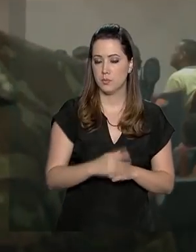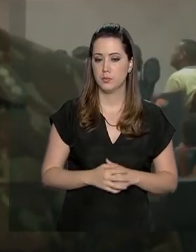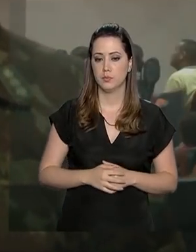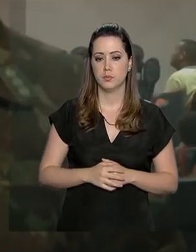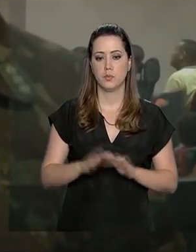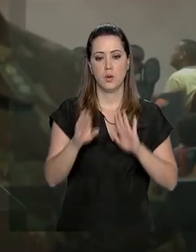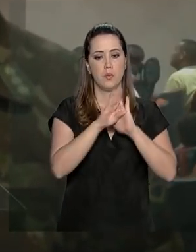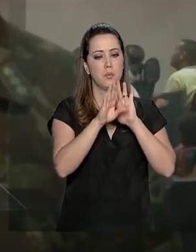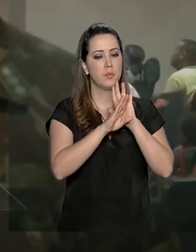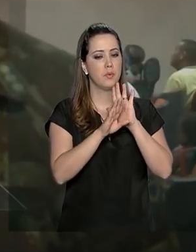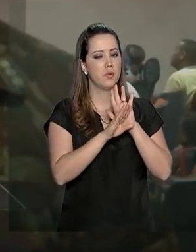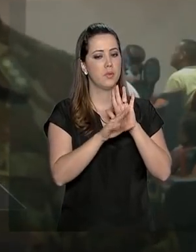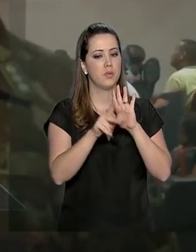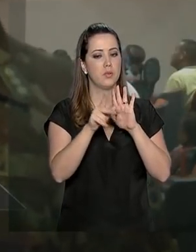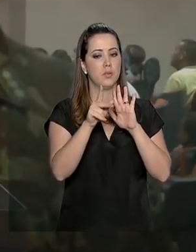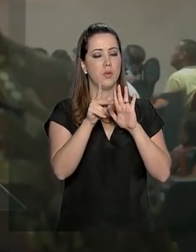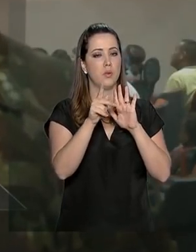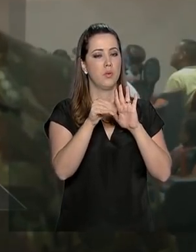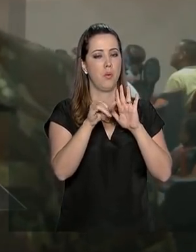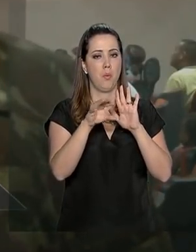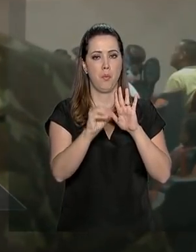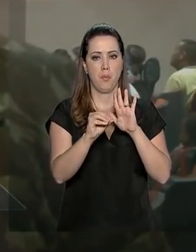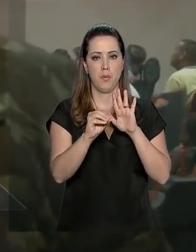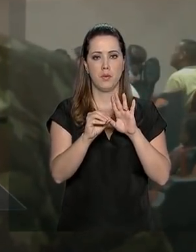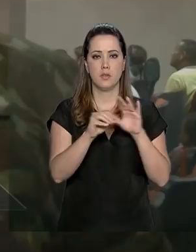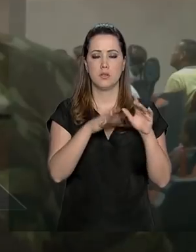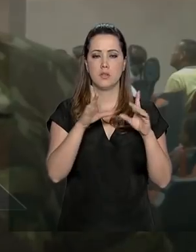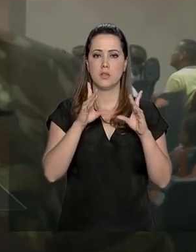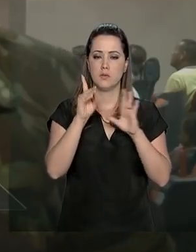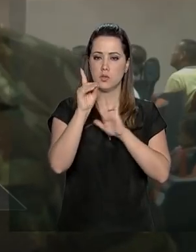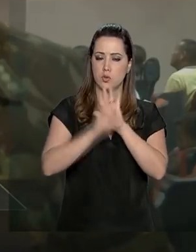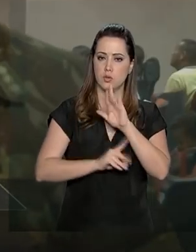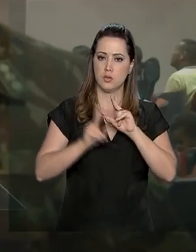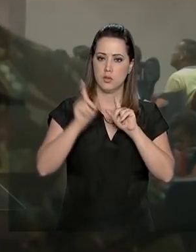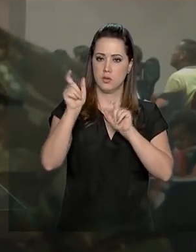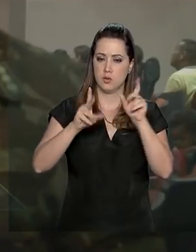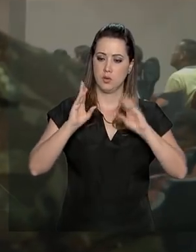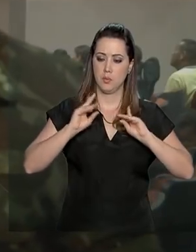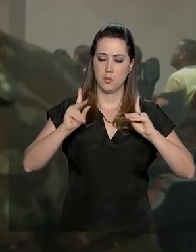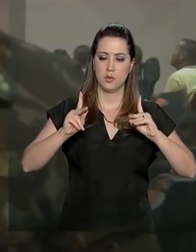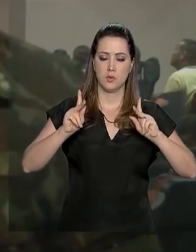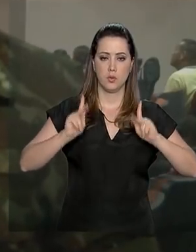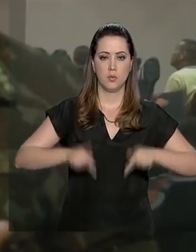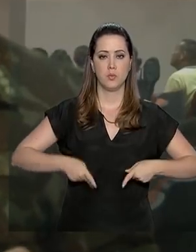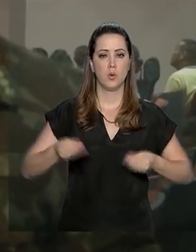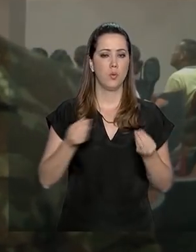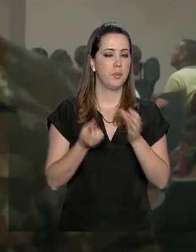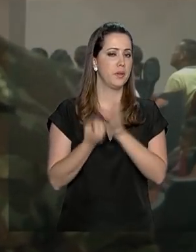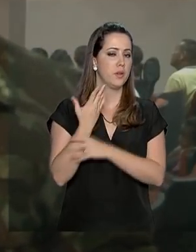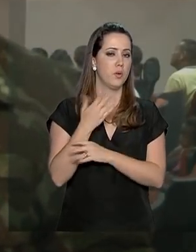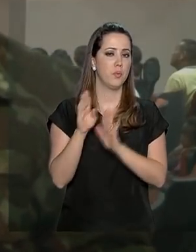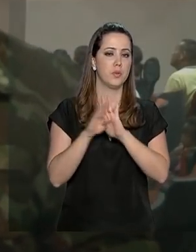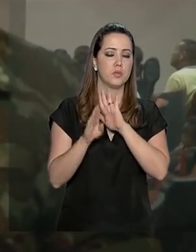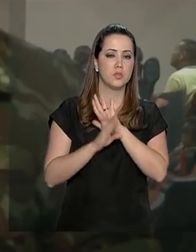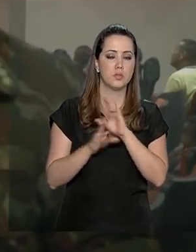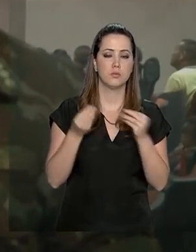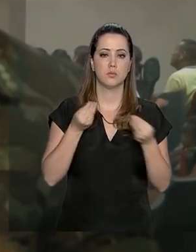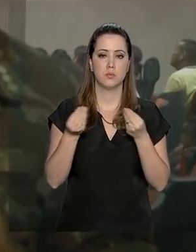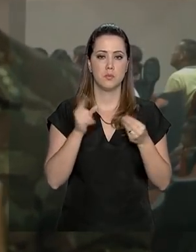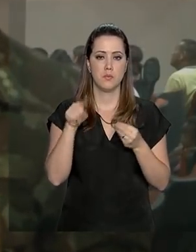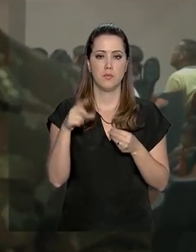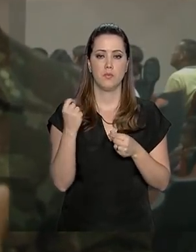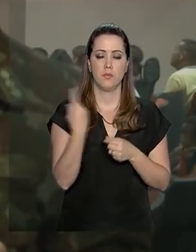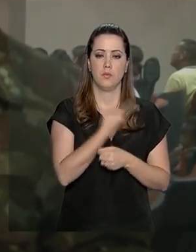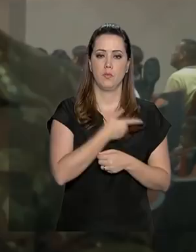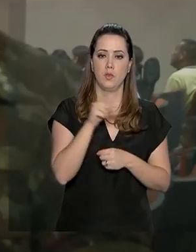projeto Bril, que significa dignidade a imigrantes, como é que ele surgiu? Como é que surgiu esse projeto? Então,